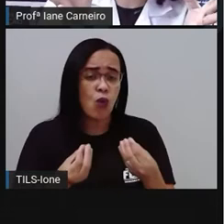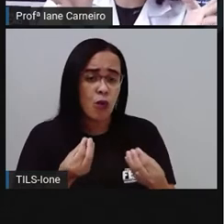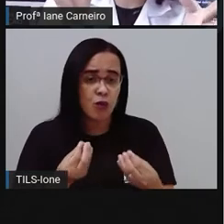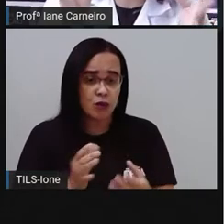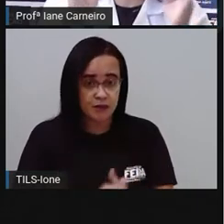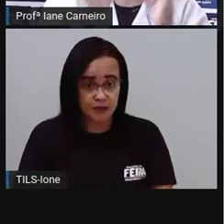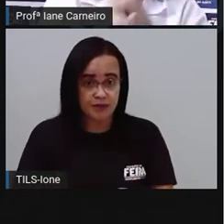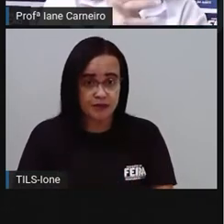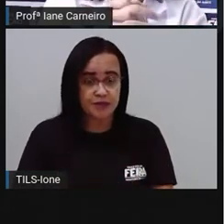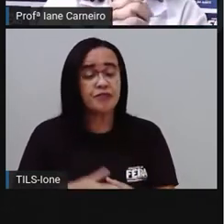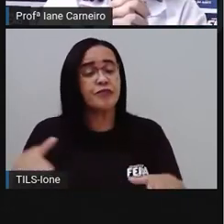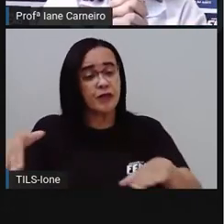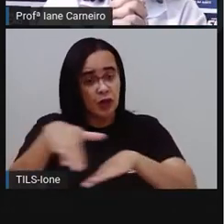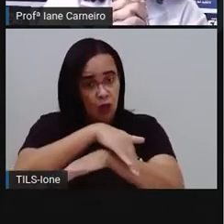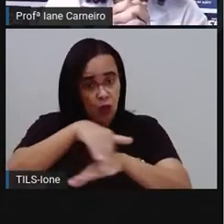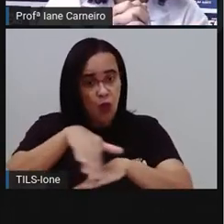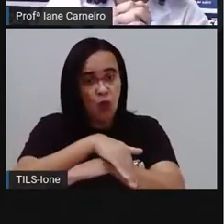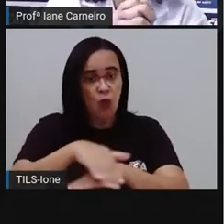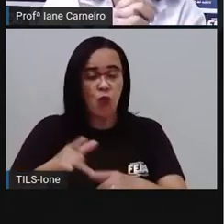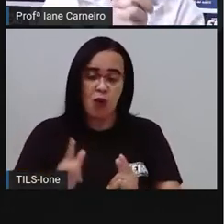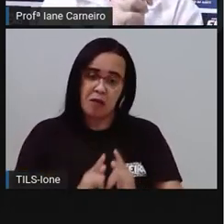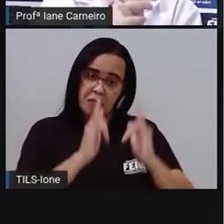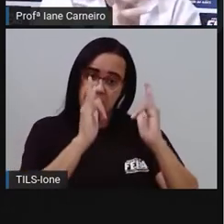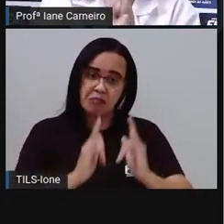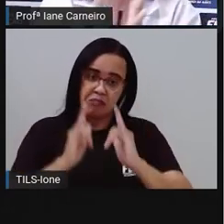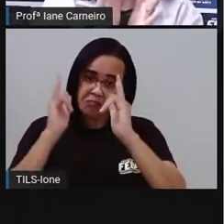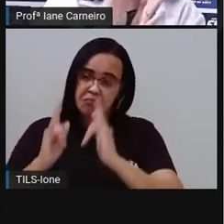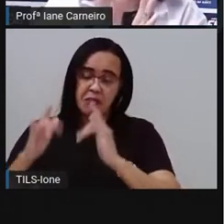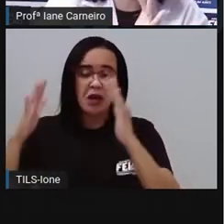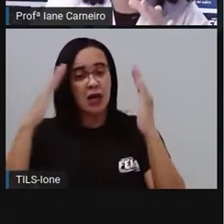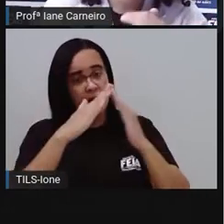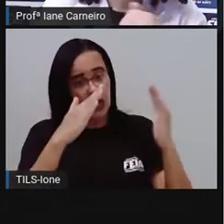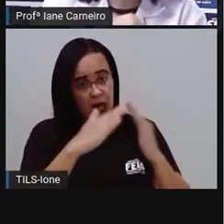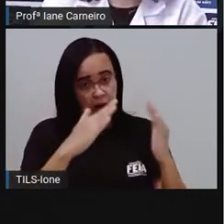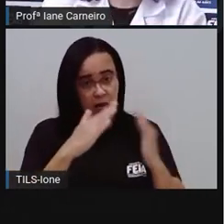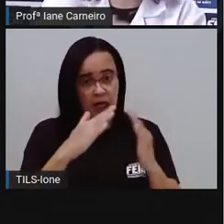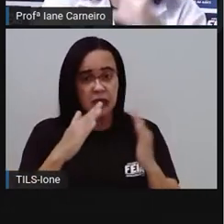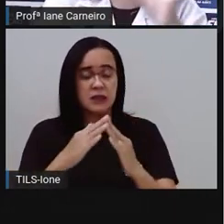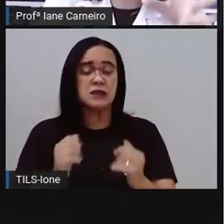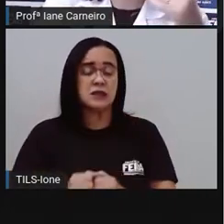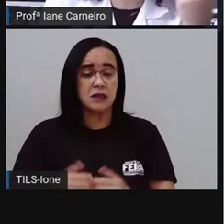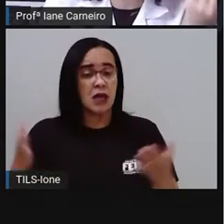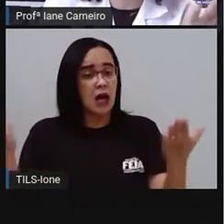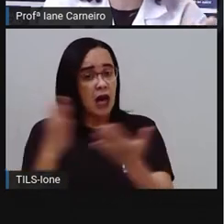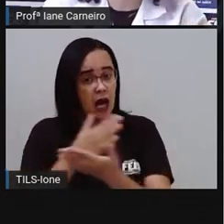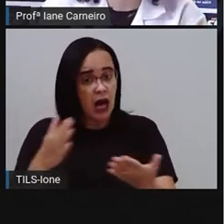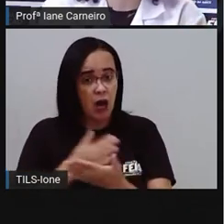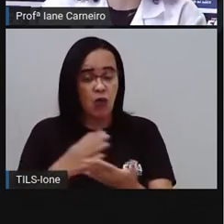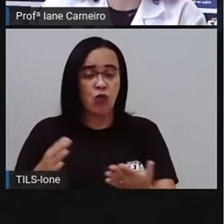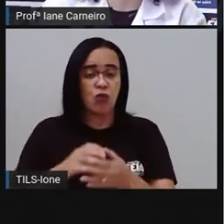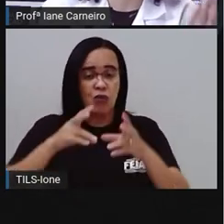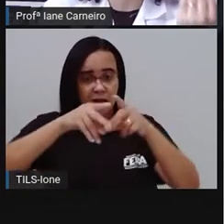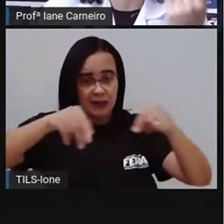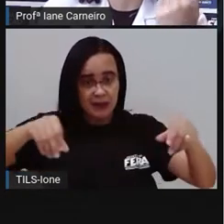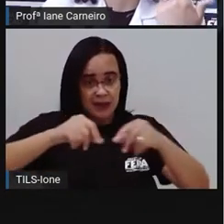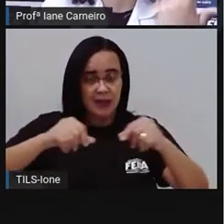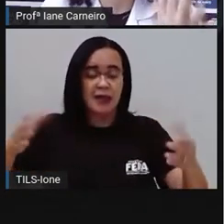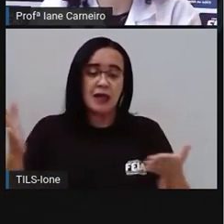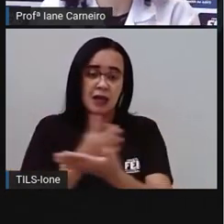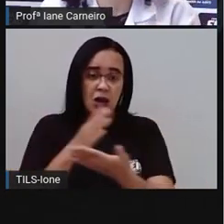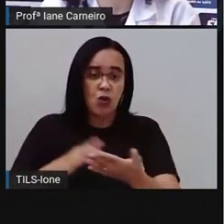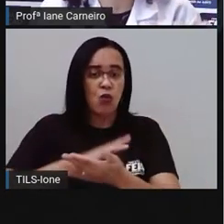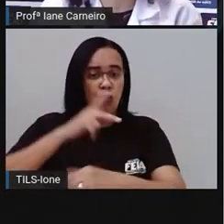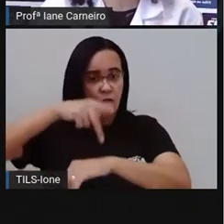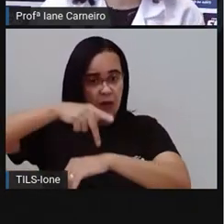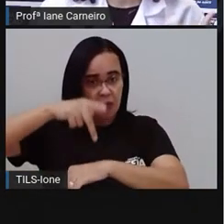casas, ruas com muitos prédios. Então, a foi vendo que as ruas tinham vários tipos de rua que Marcelo estava